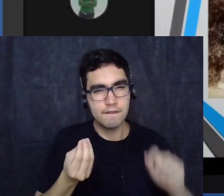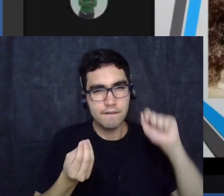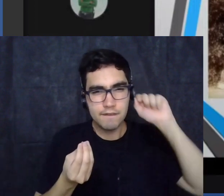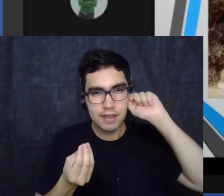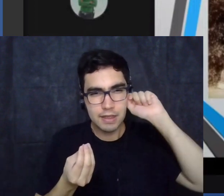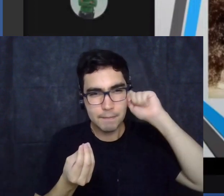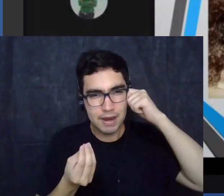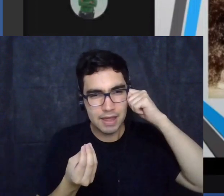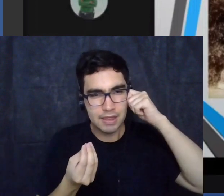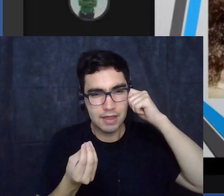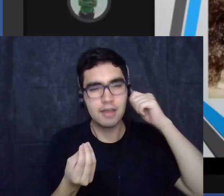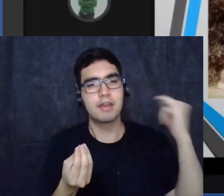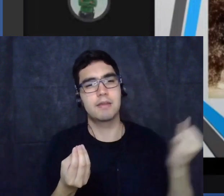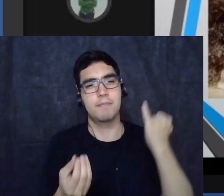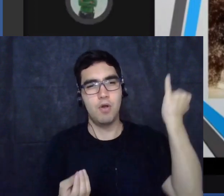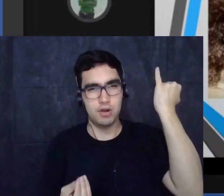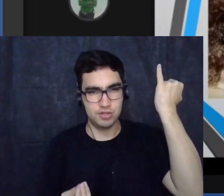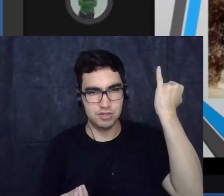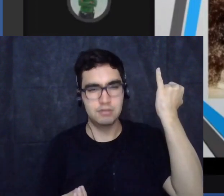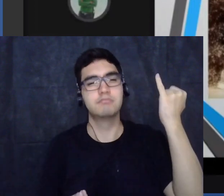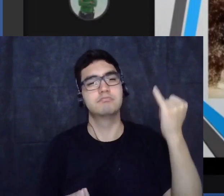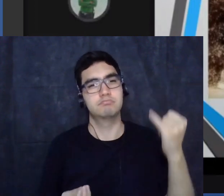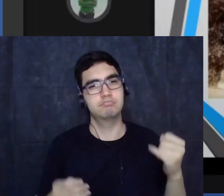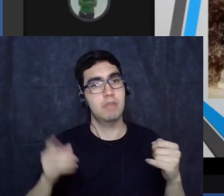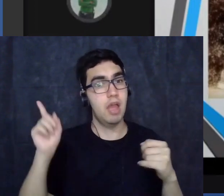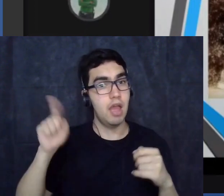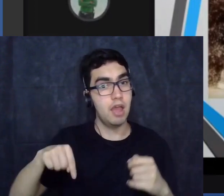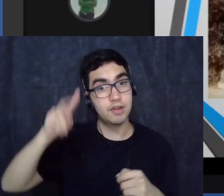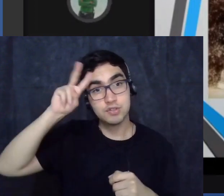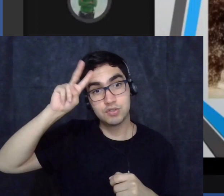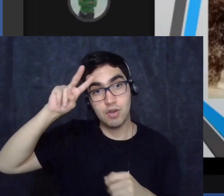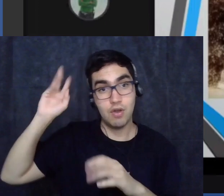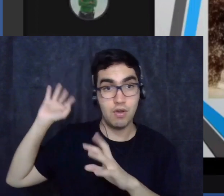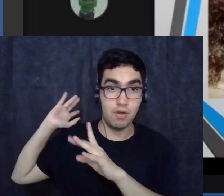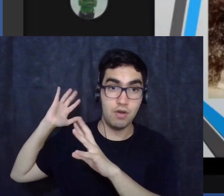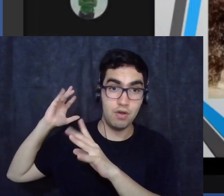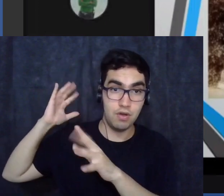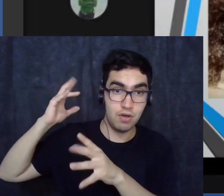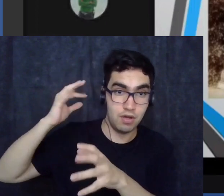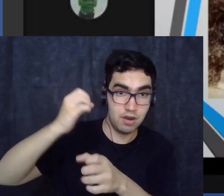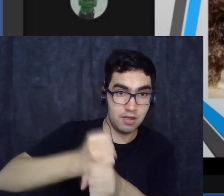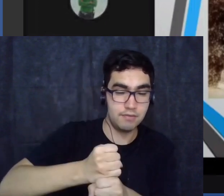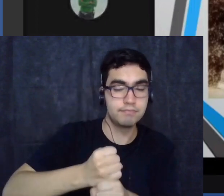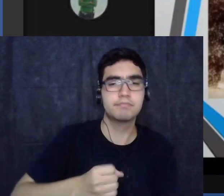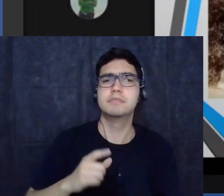aliás nós temos uma composição uma música belíssima